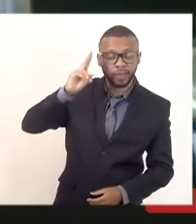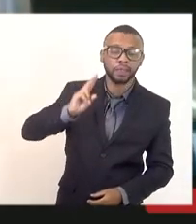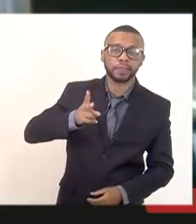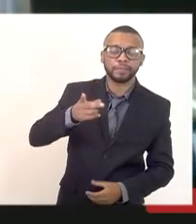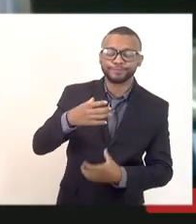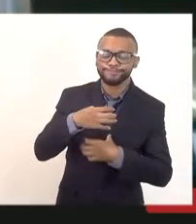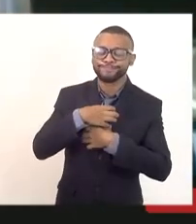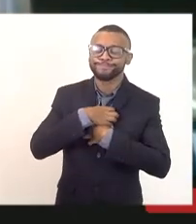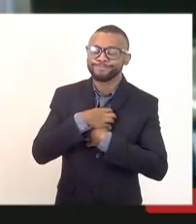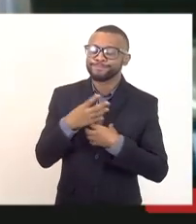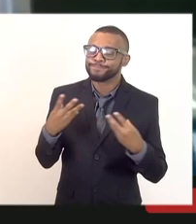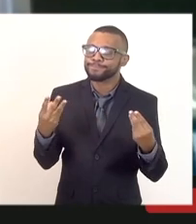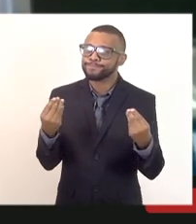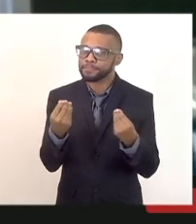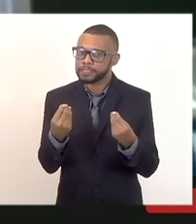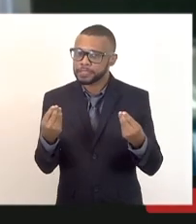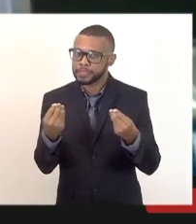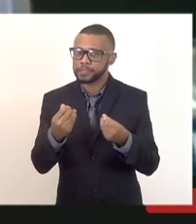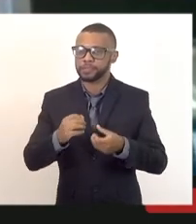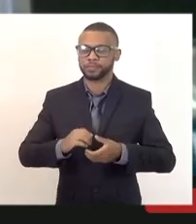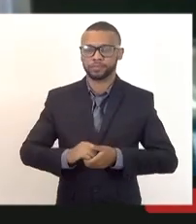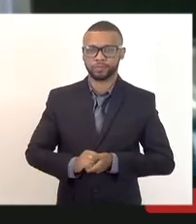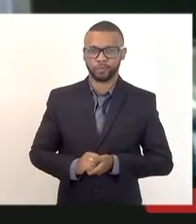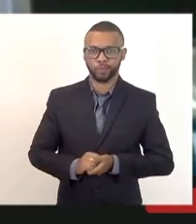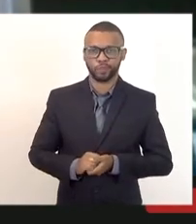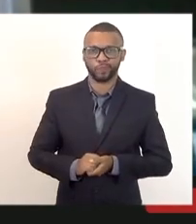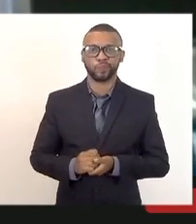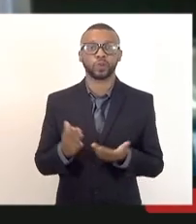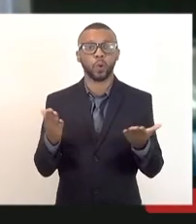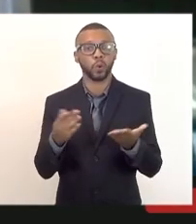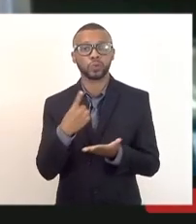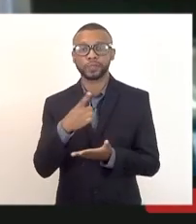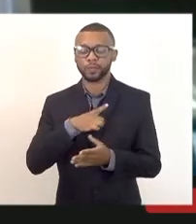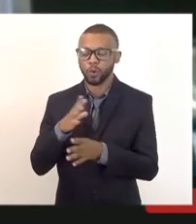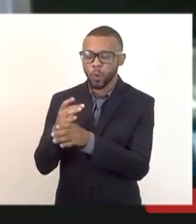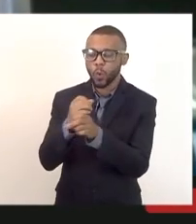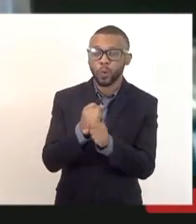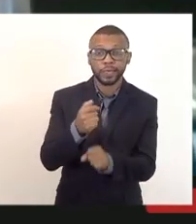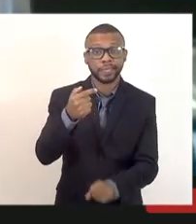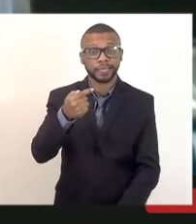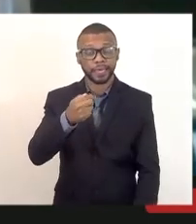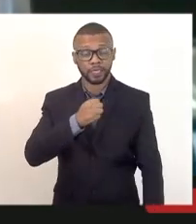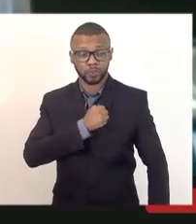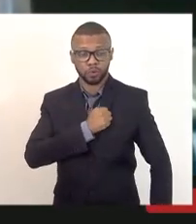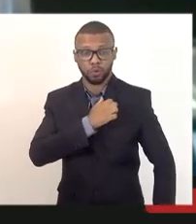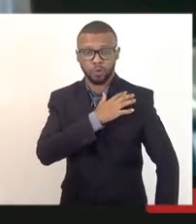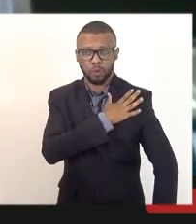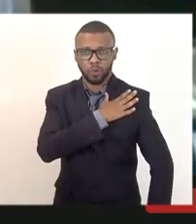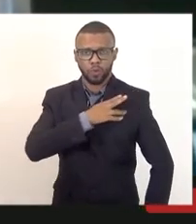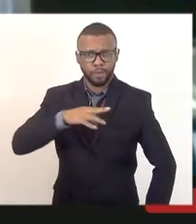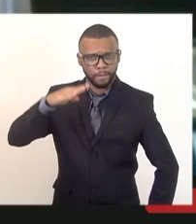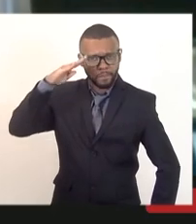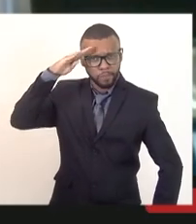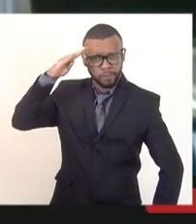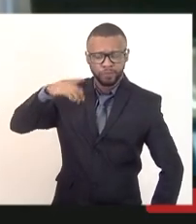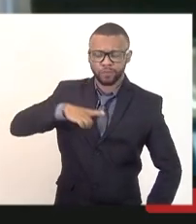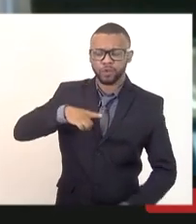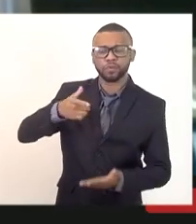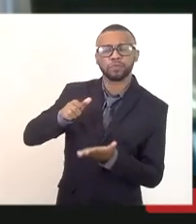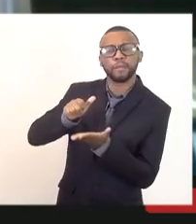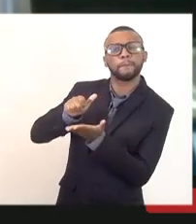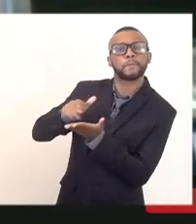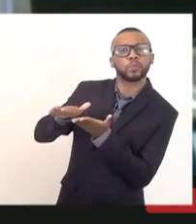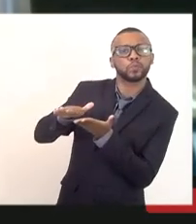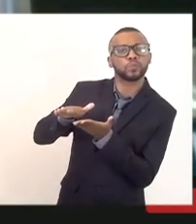sensível. Hoje nós temos sete oficiais que foram excluídos da corporação,